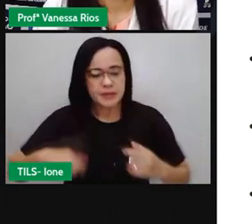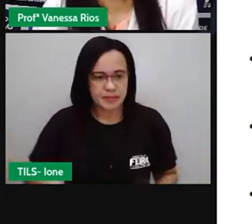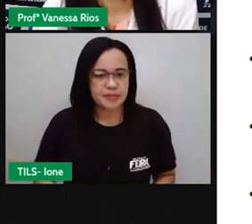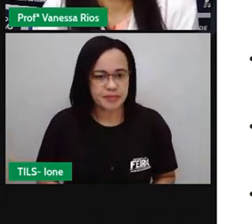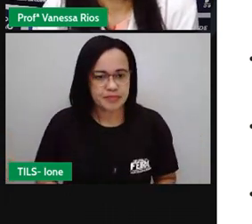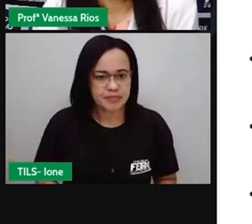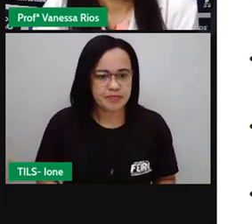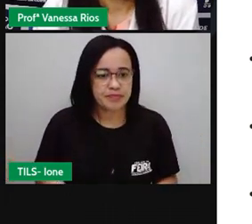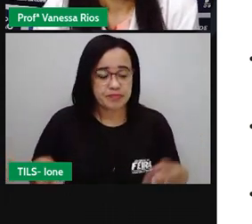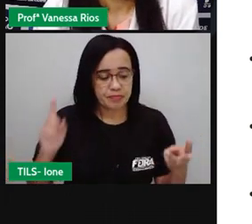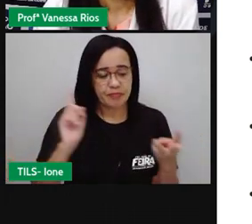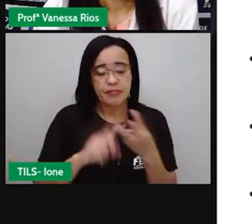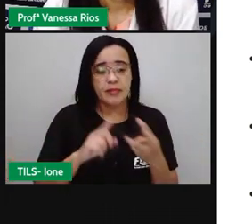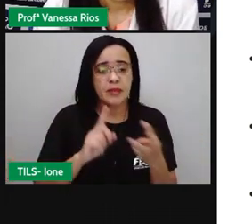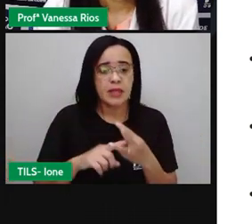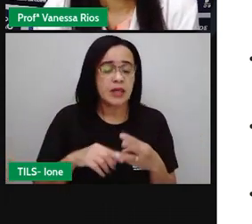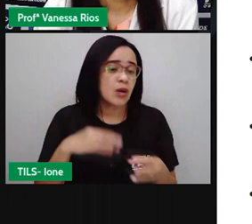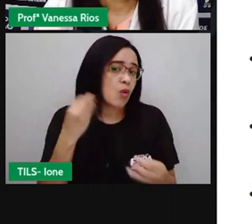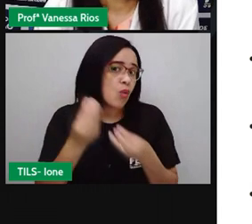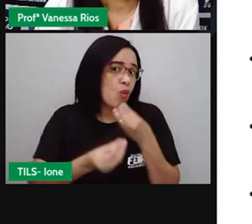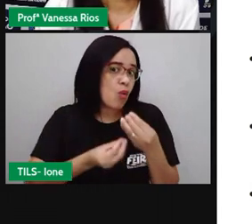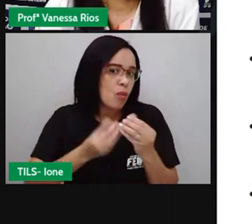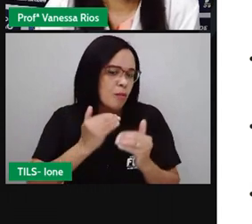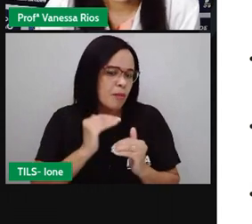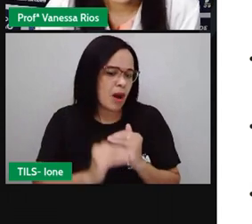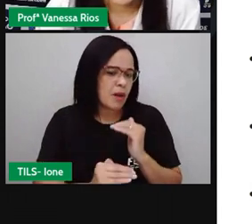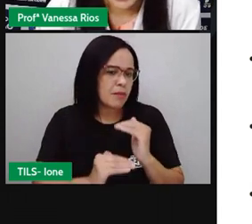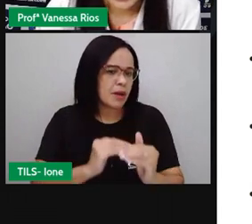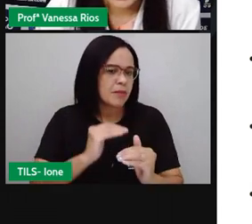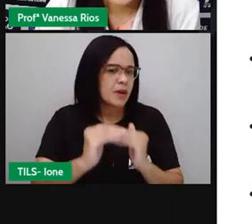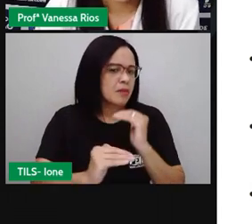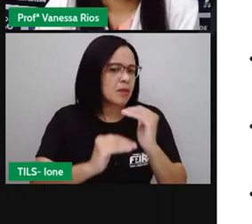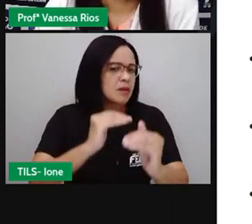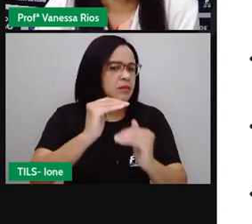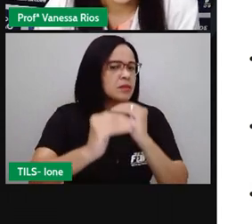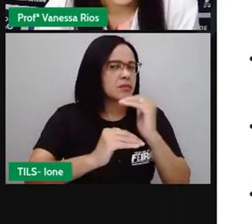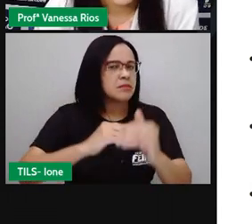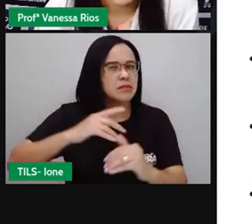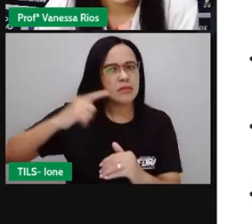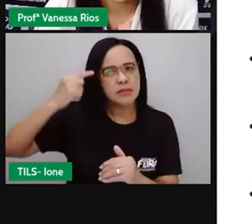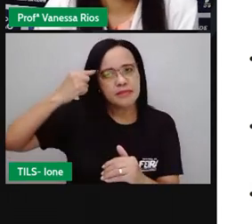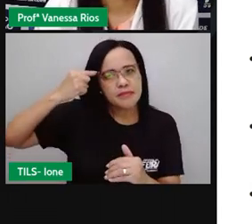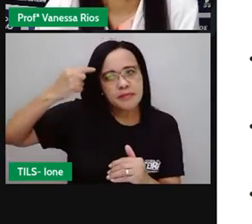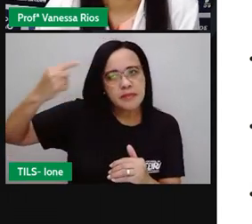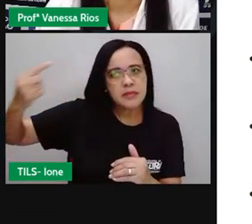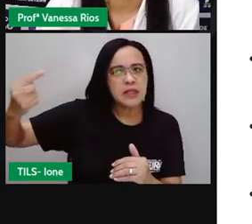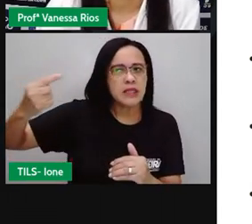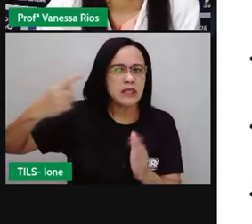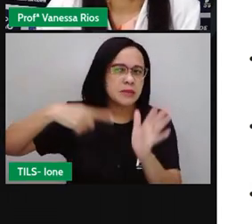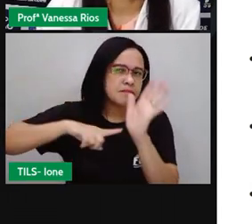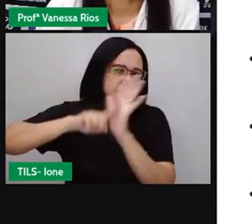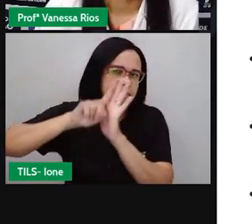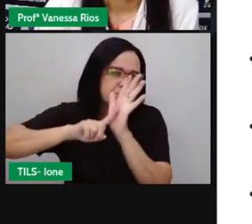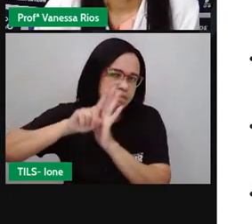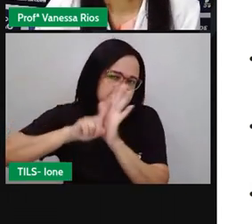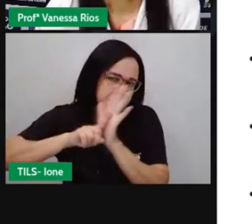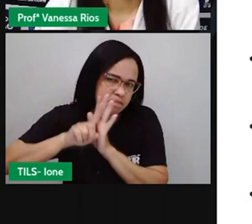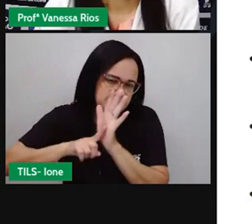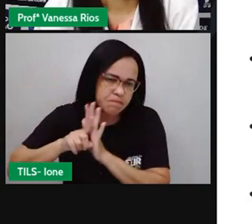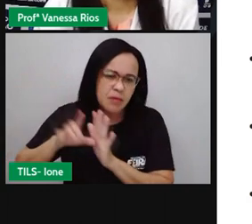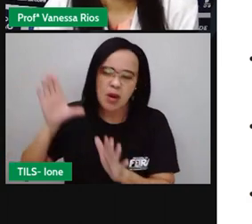desenvolvimento expõe aí as suas ideias análises ou curiosidades